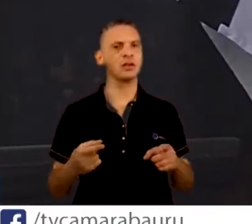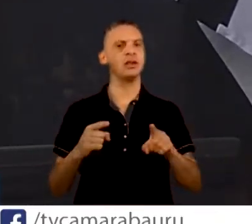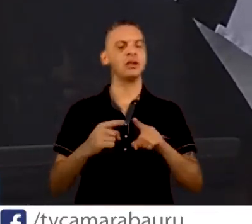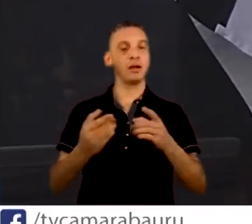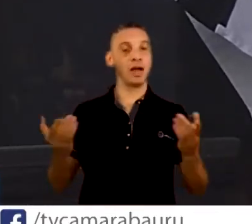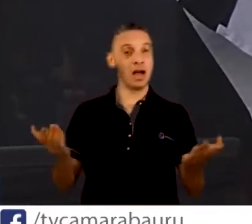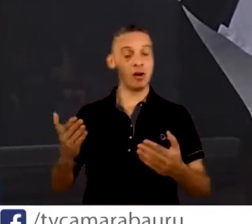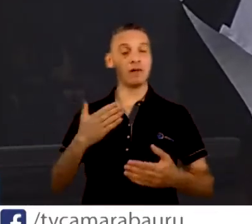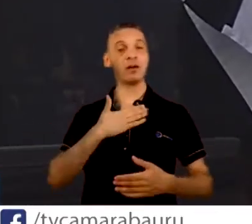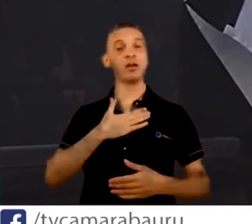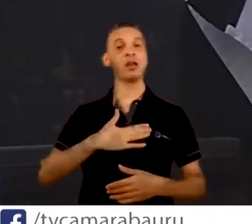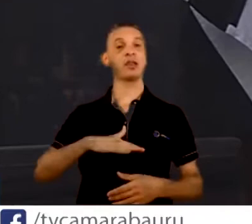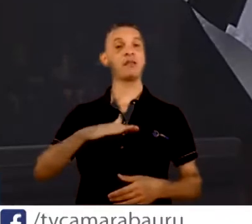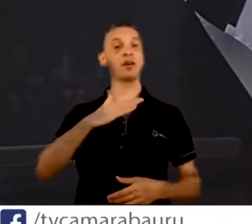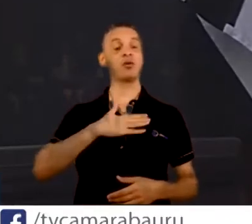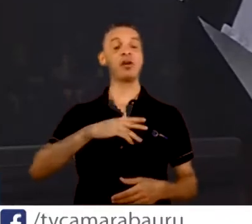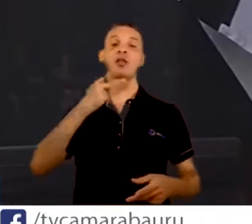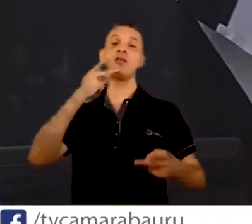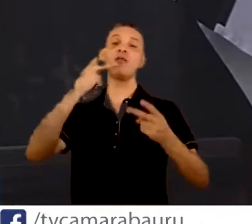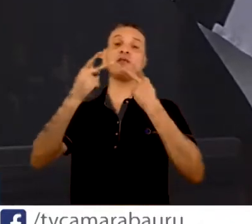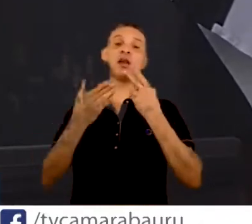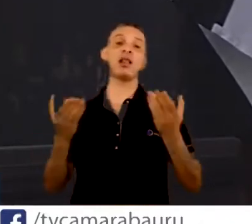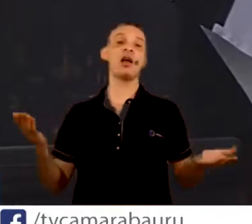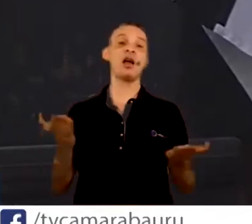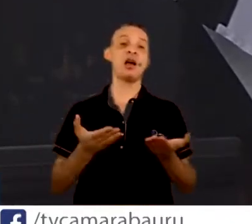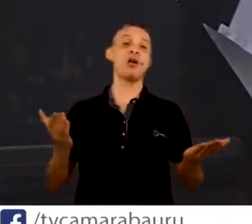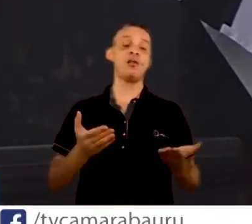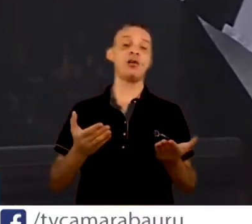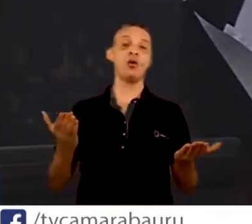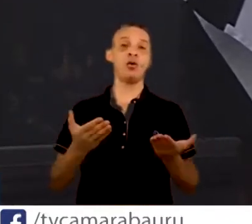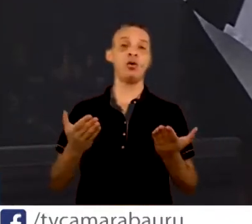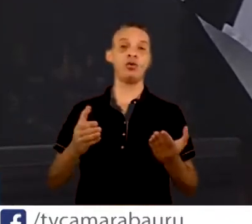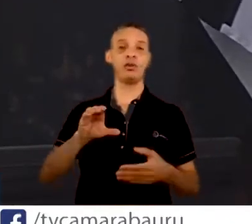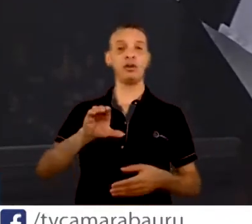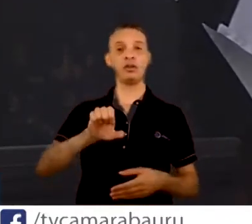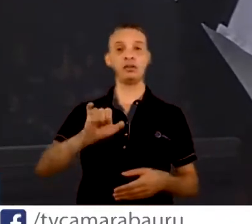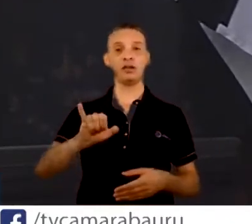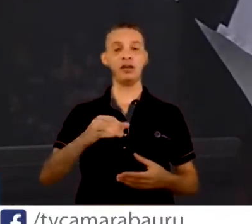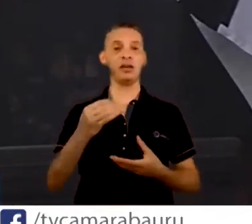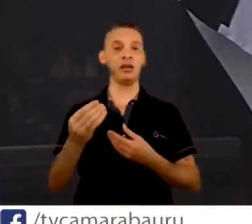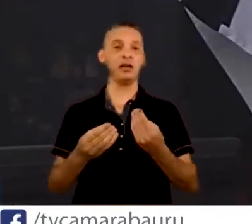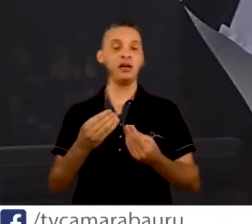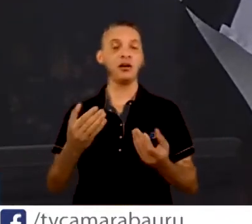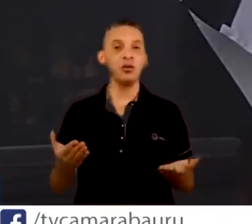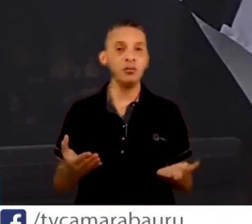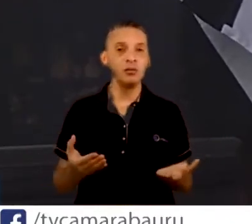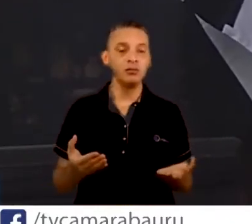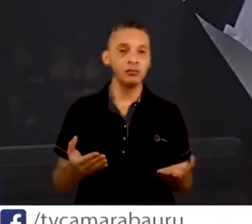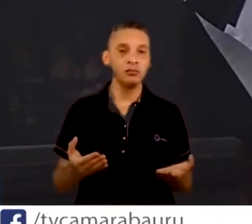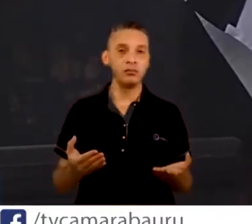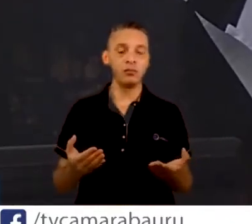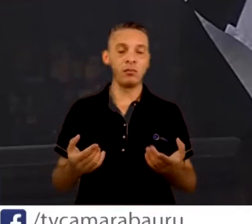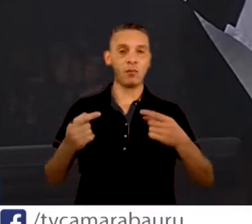da fala da pessoa na CEI, quando fala que